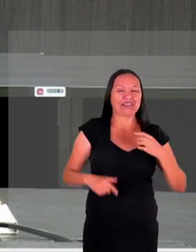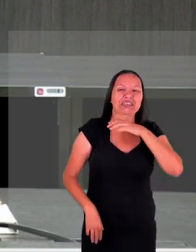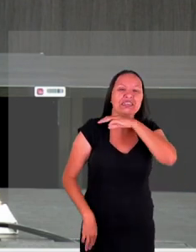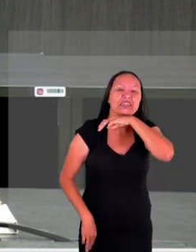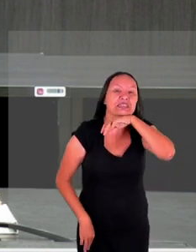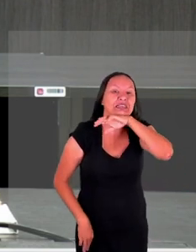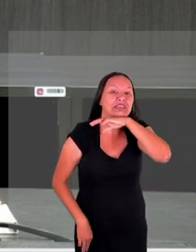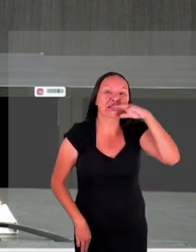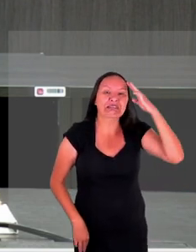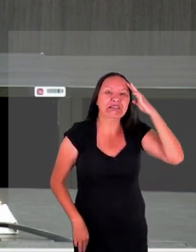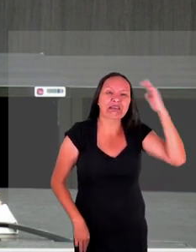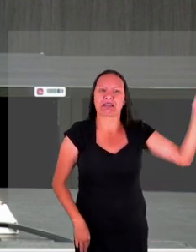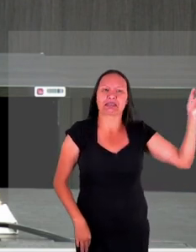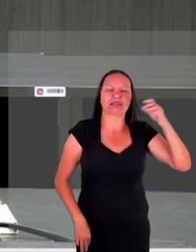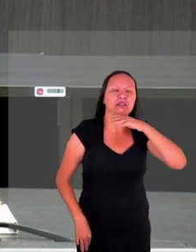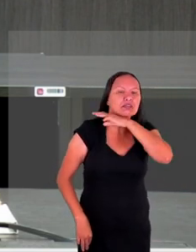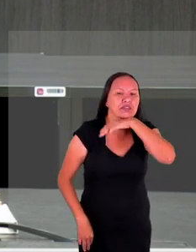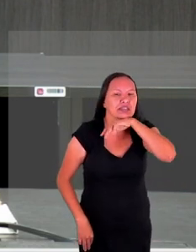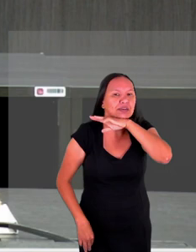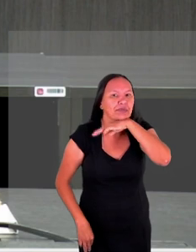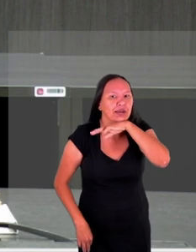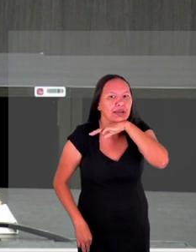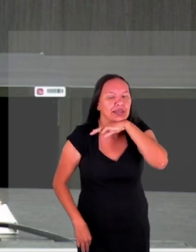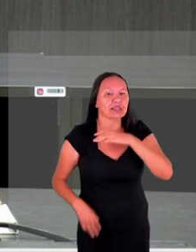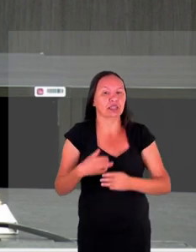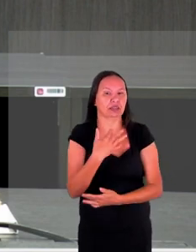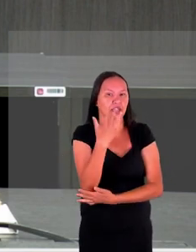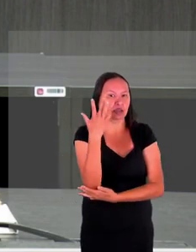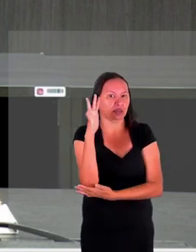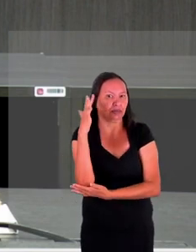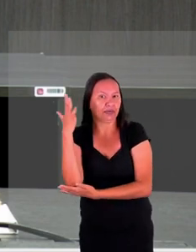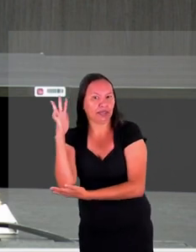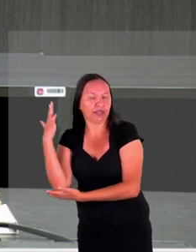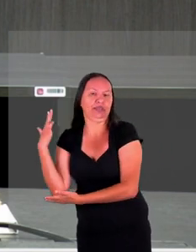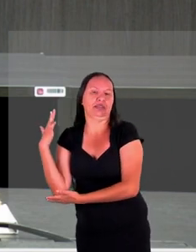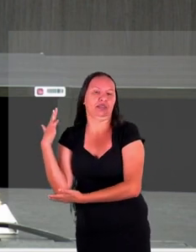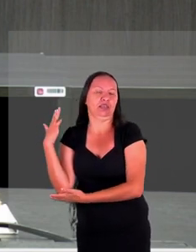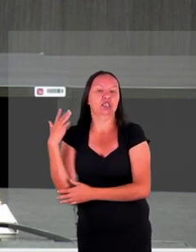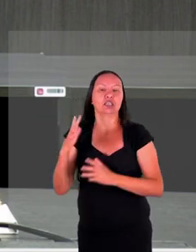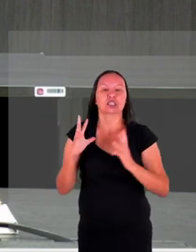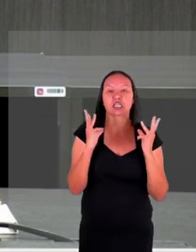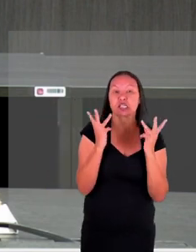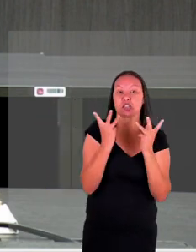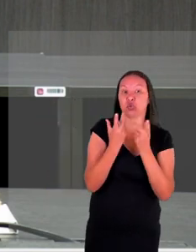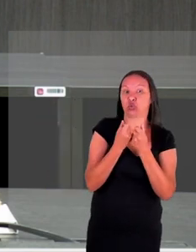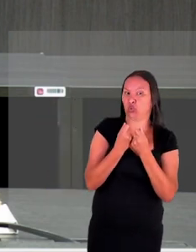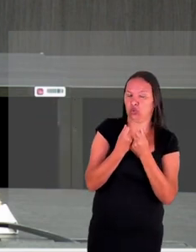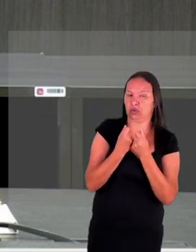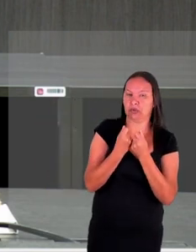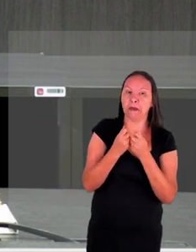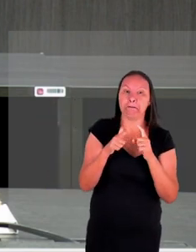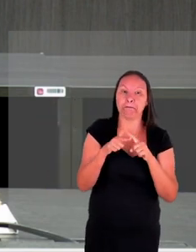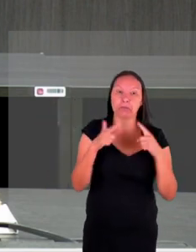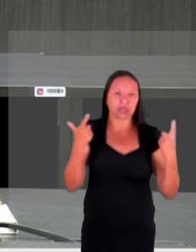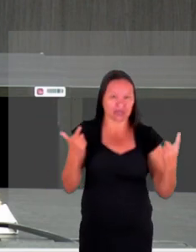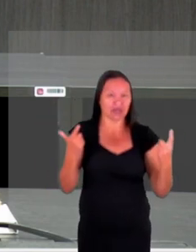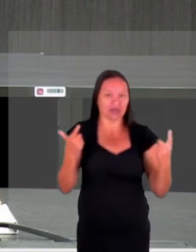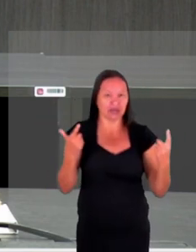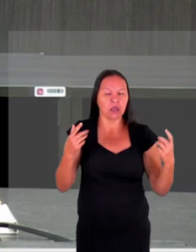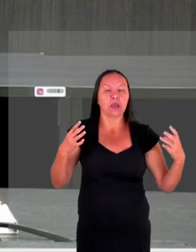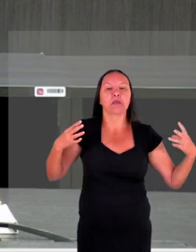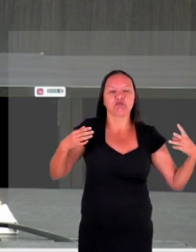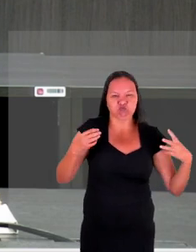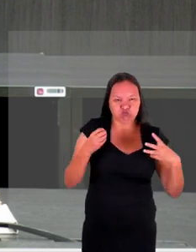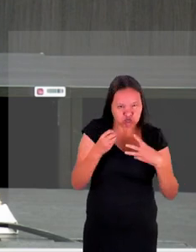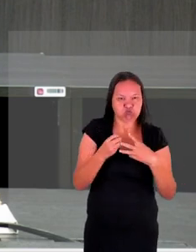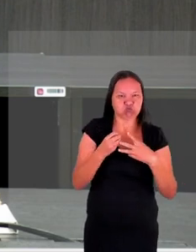a todos também porque não tem como não impactar isso no momento presente ou